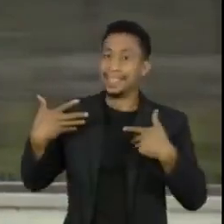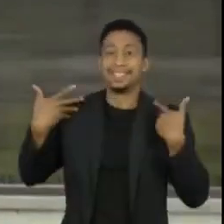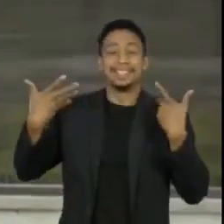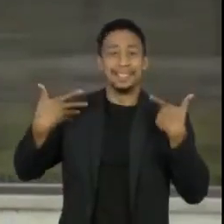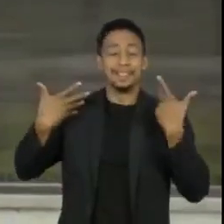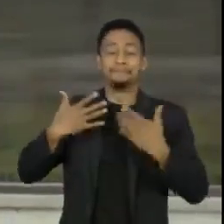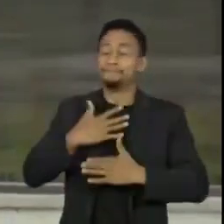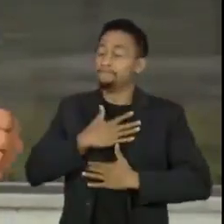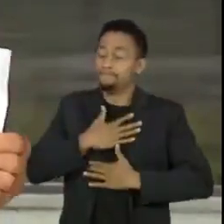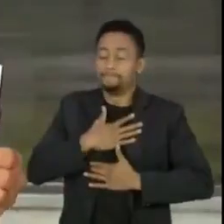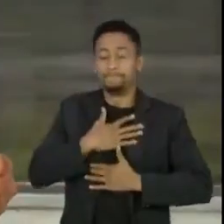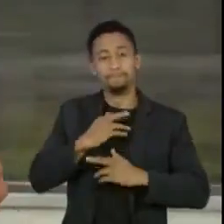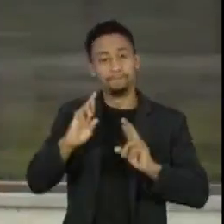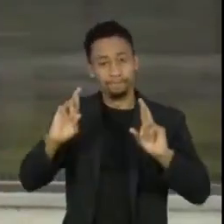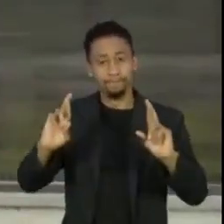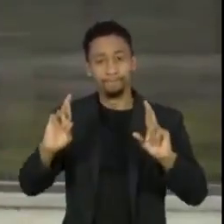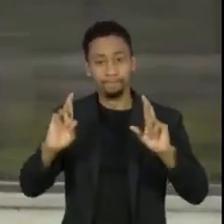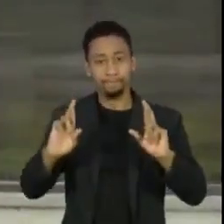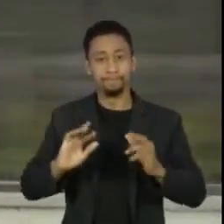enche de esperança.